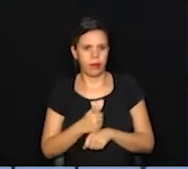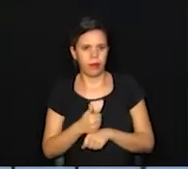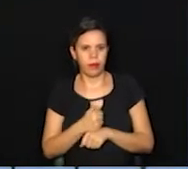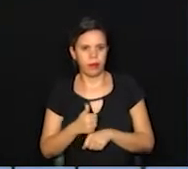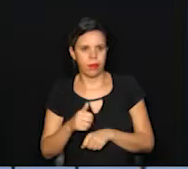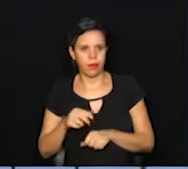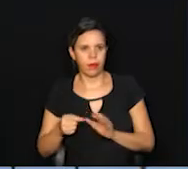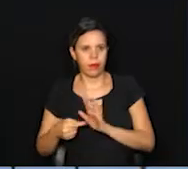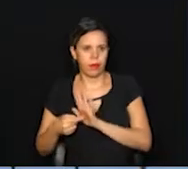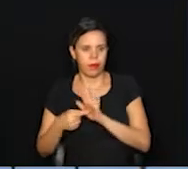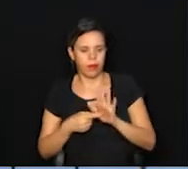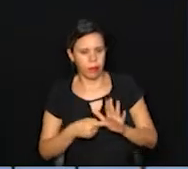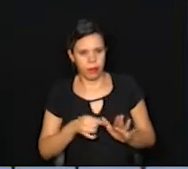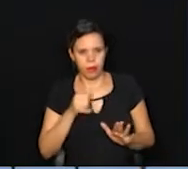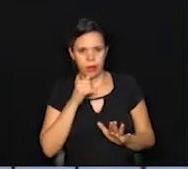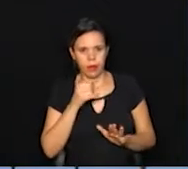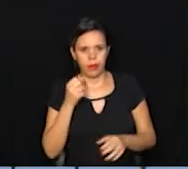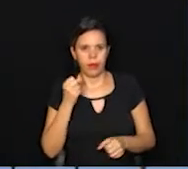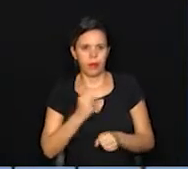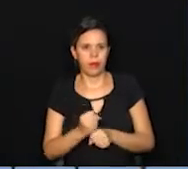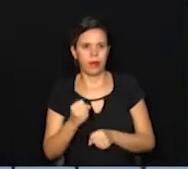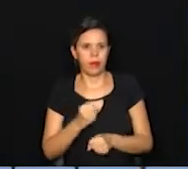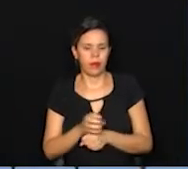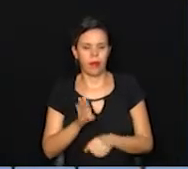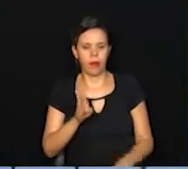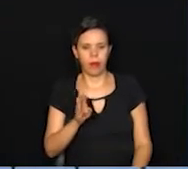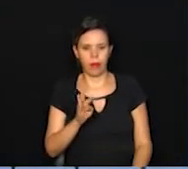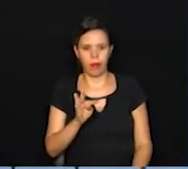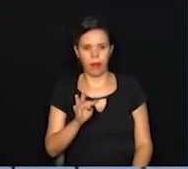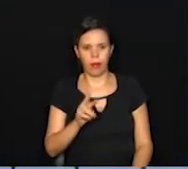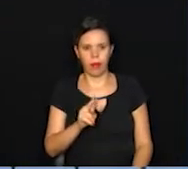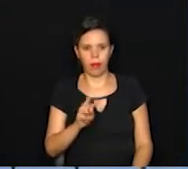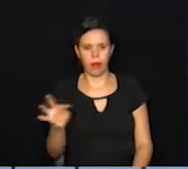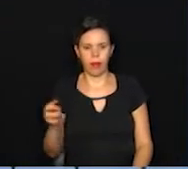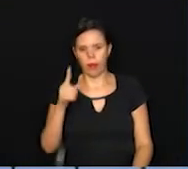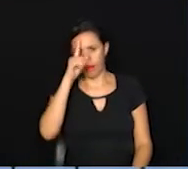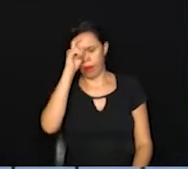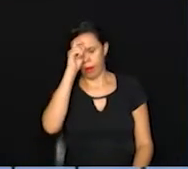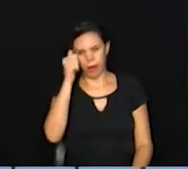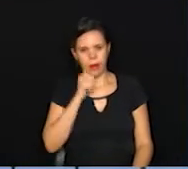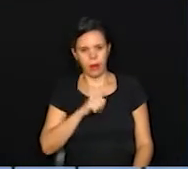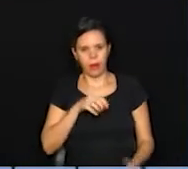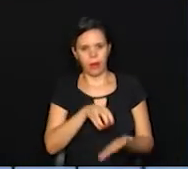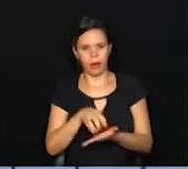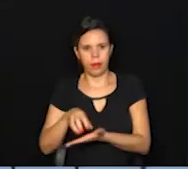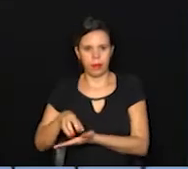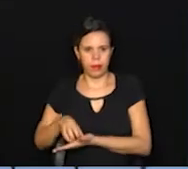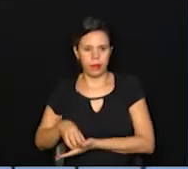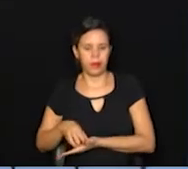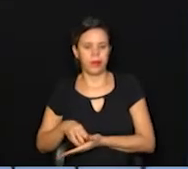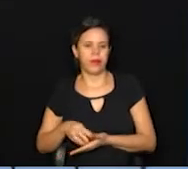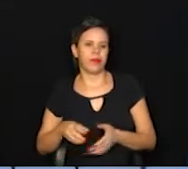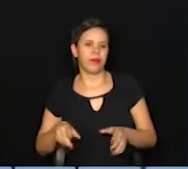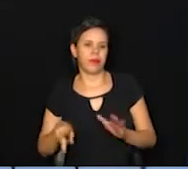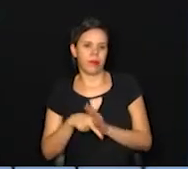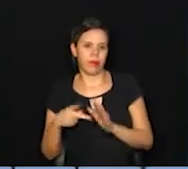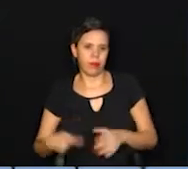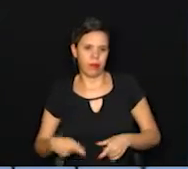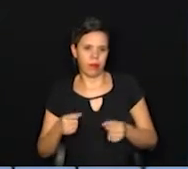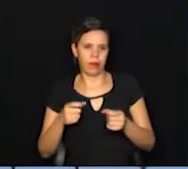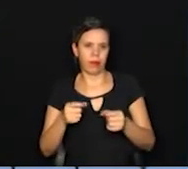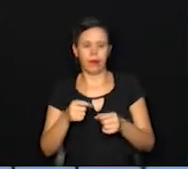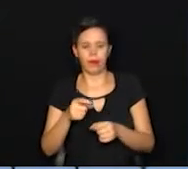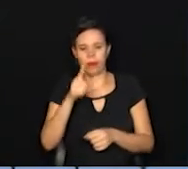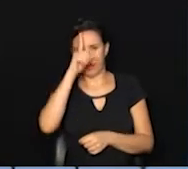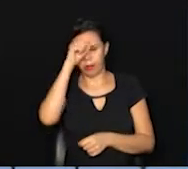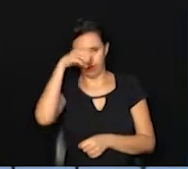apresentadas a situação de obras como o BRT, o Hospital da Mulher, a unidade de oncologia do Mário Gatti, a